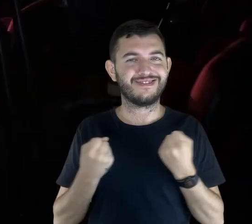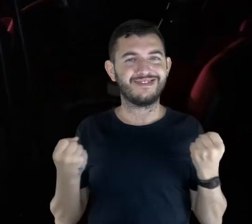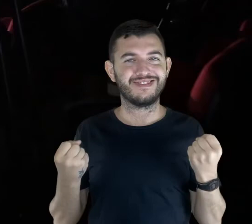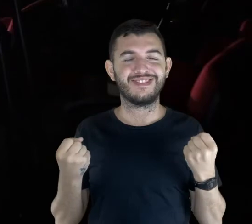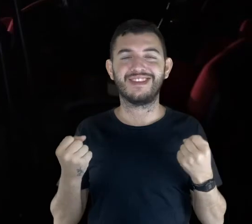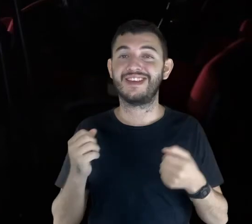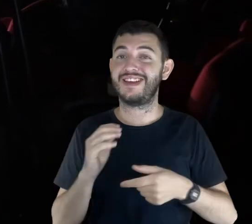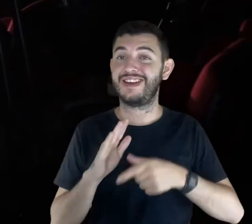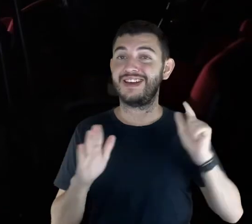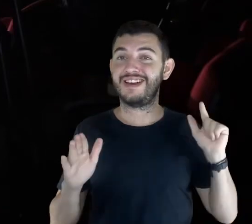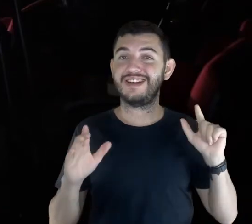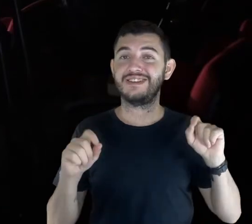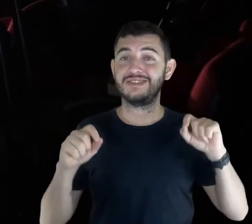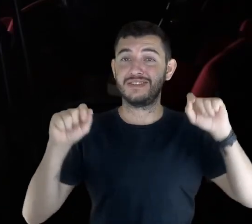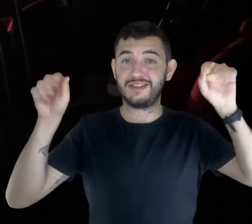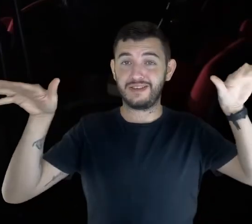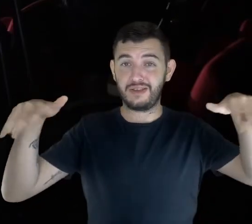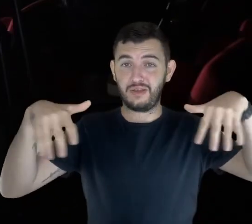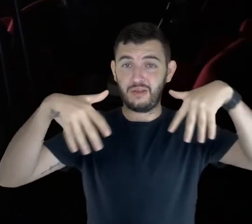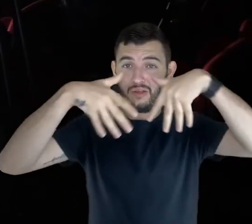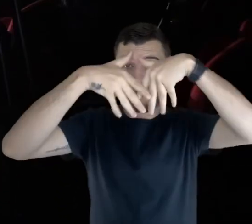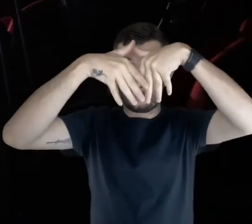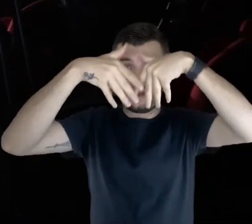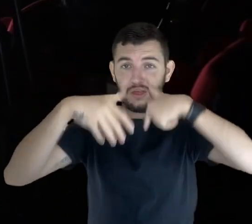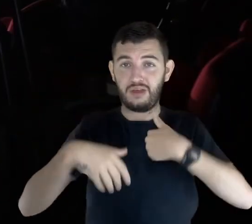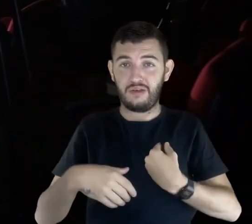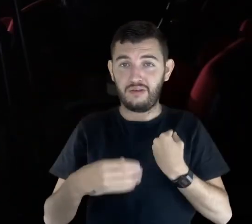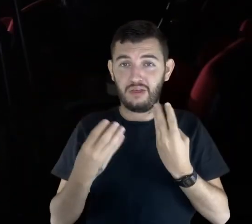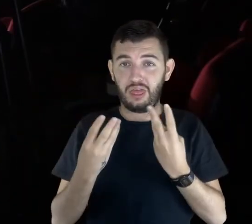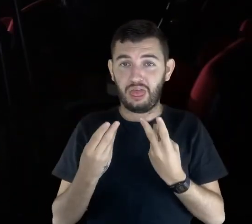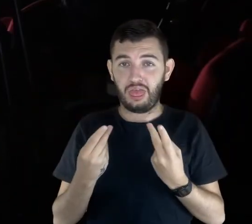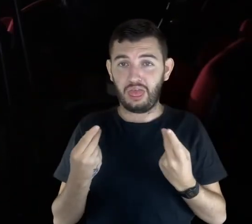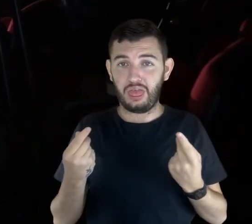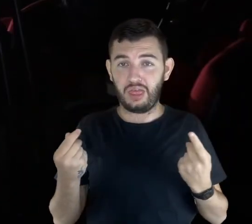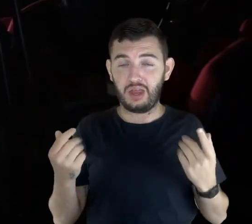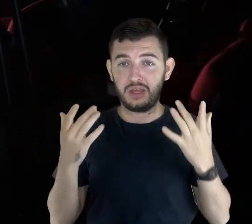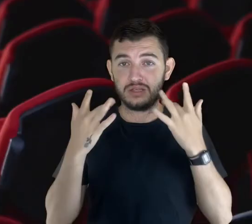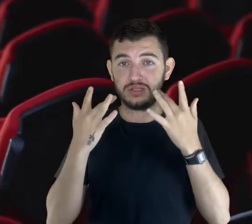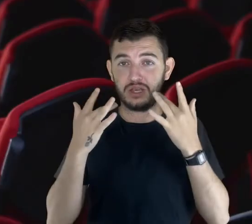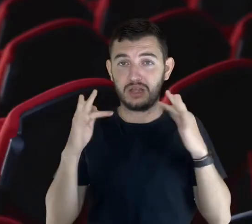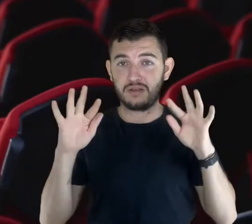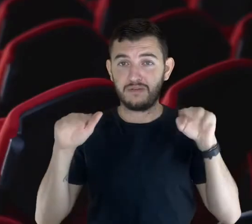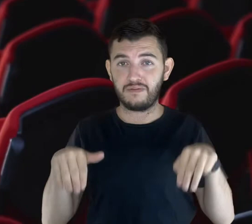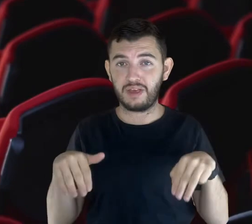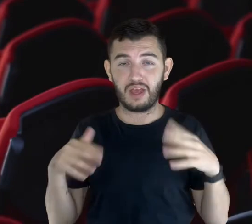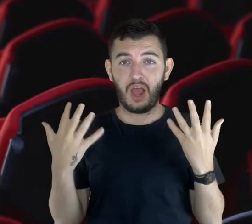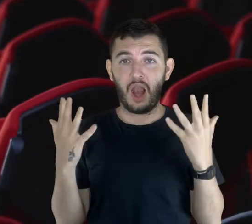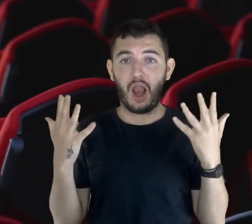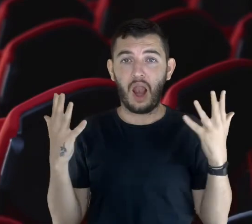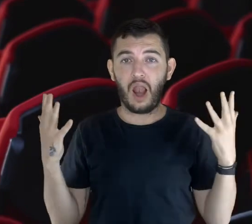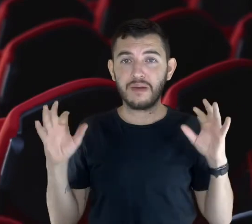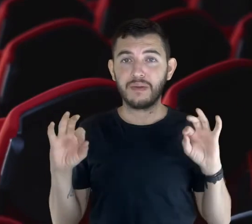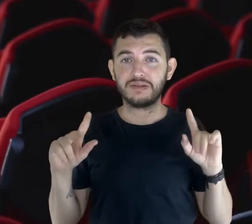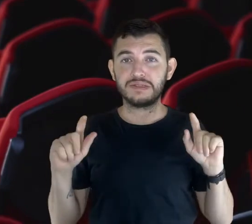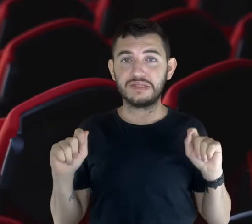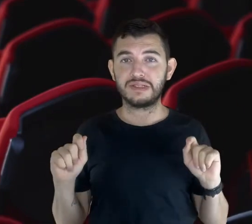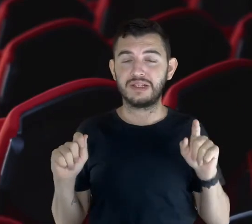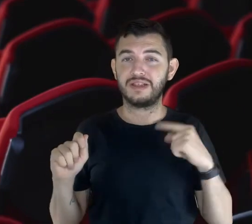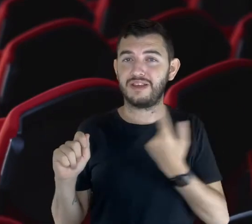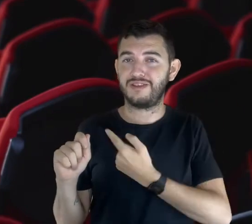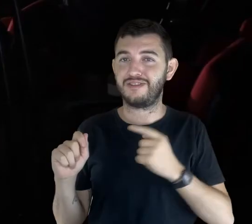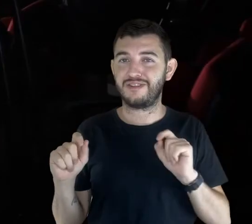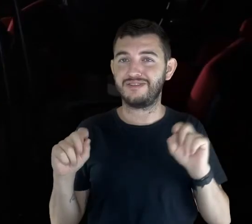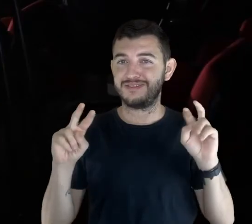ria e viva intensamente, antes que a cortina se feche e a peça termine sem